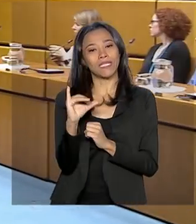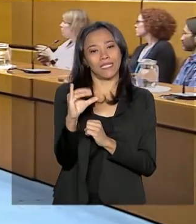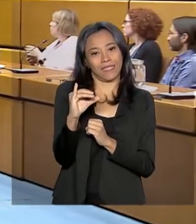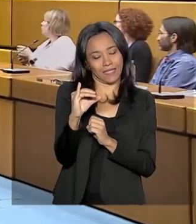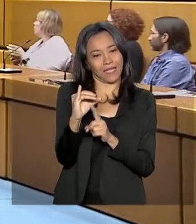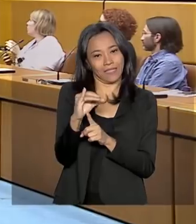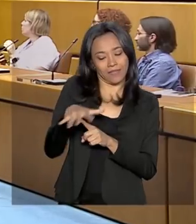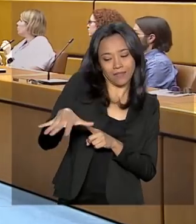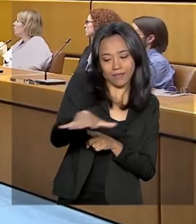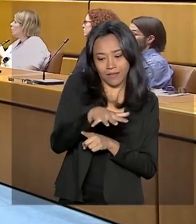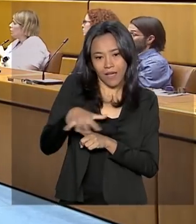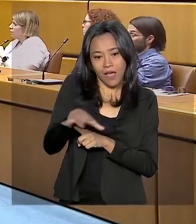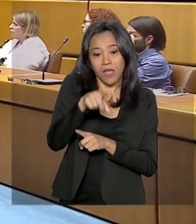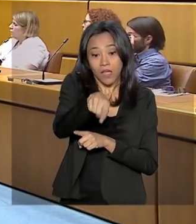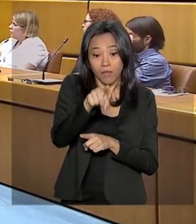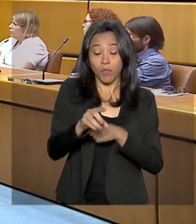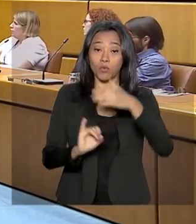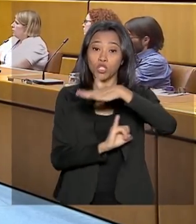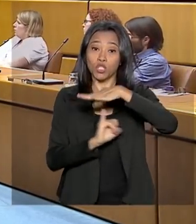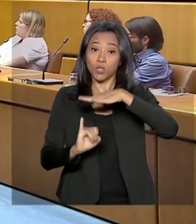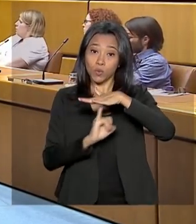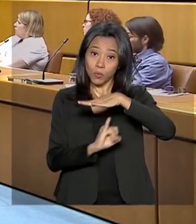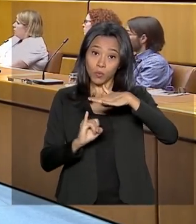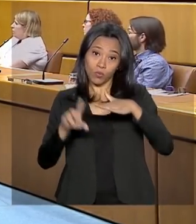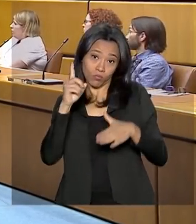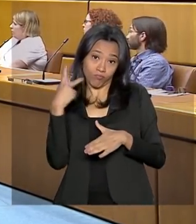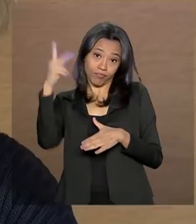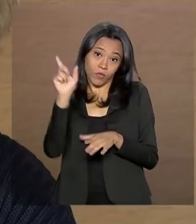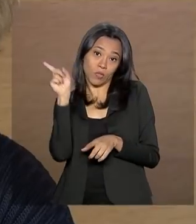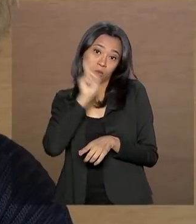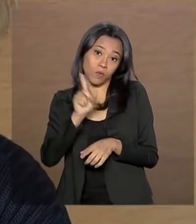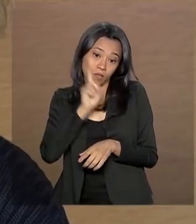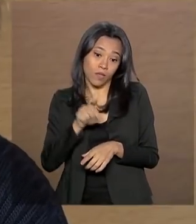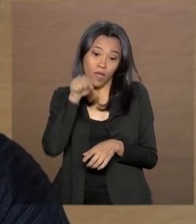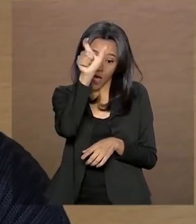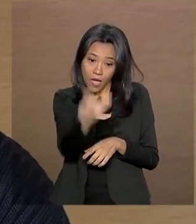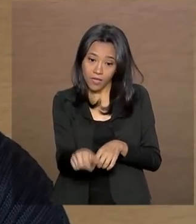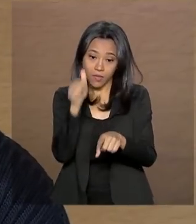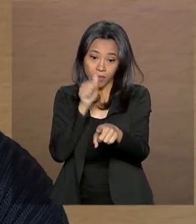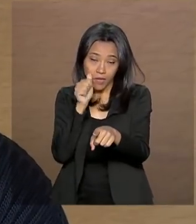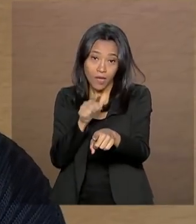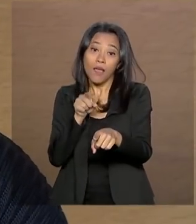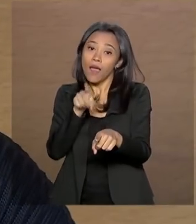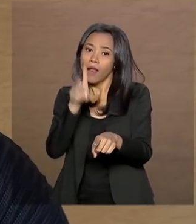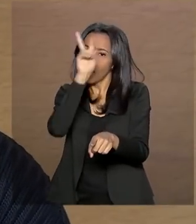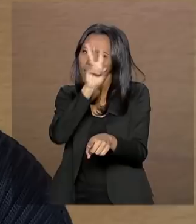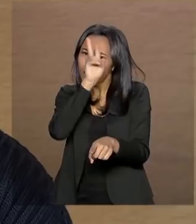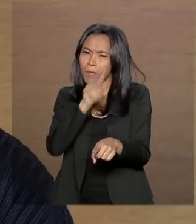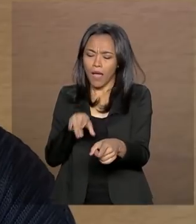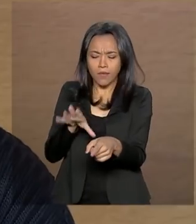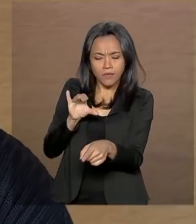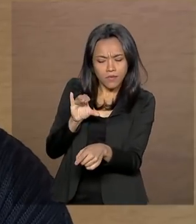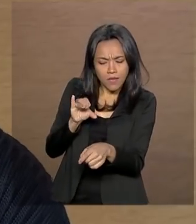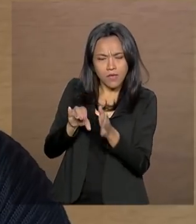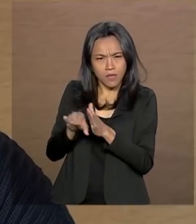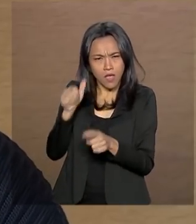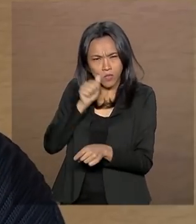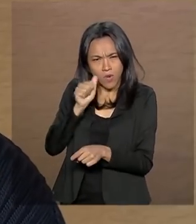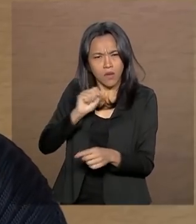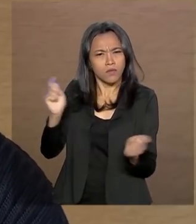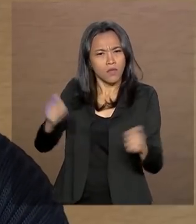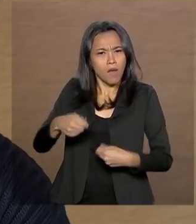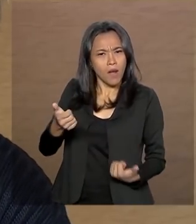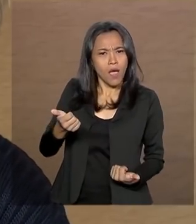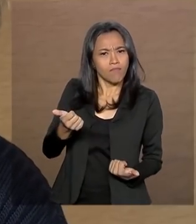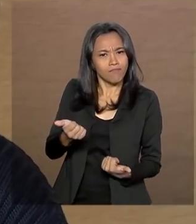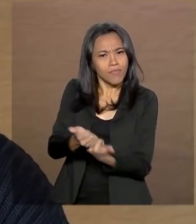Materiais pelo Instituto de Tecnologia da Geórgia. Sandra lembra que, através da ciência, as mulheres podem ajudar